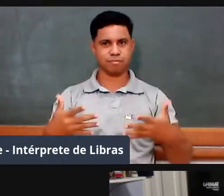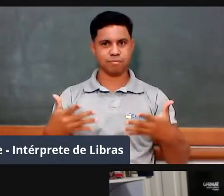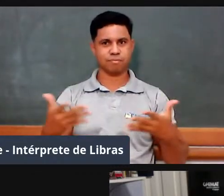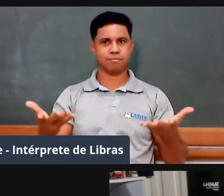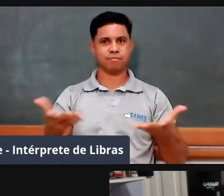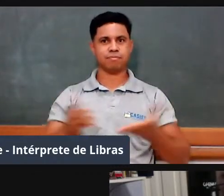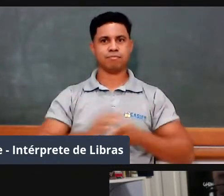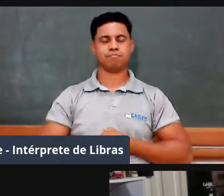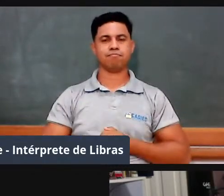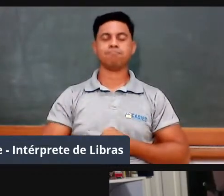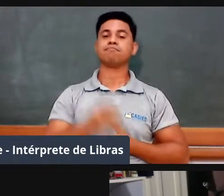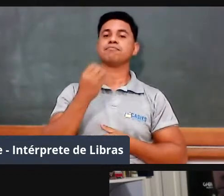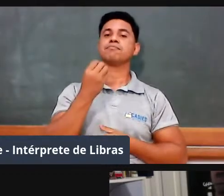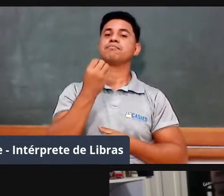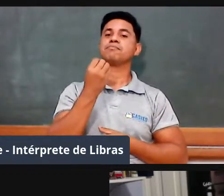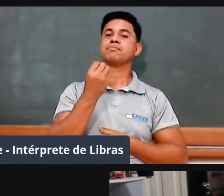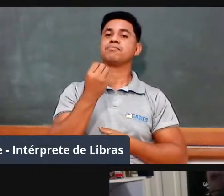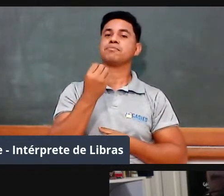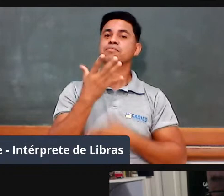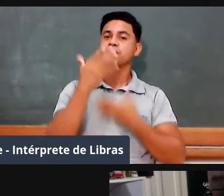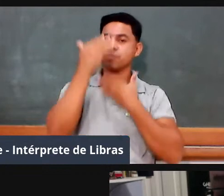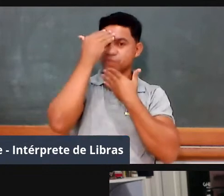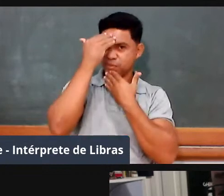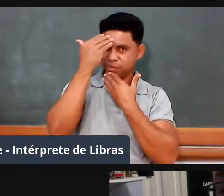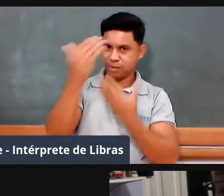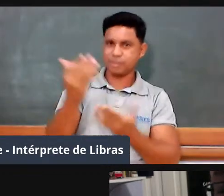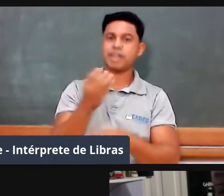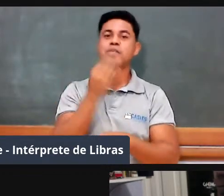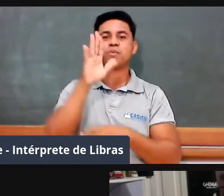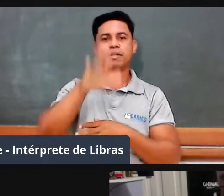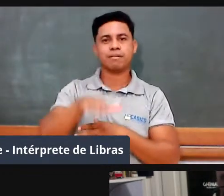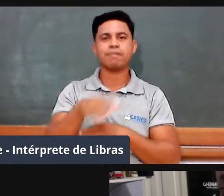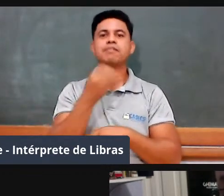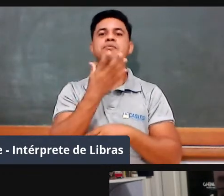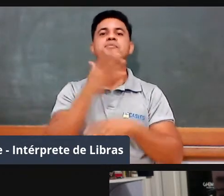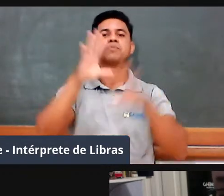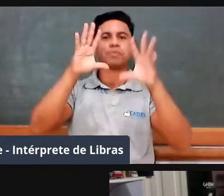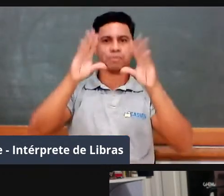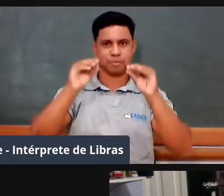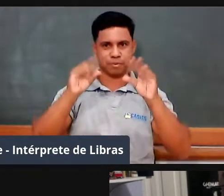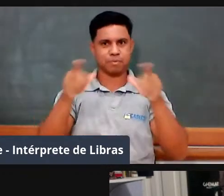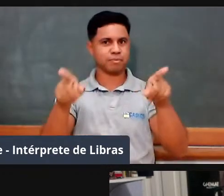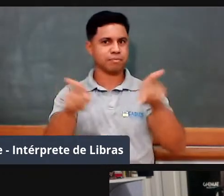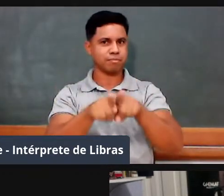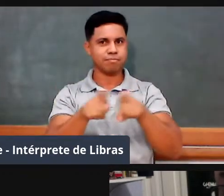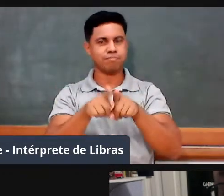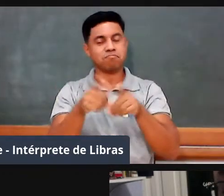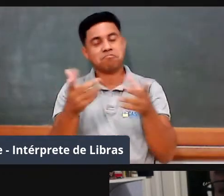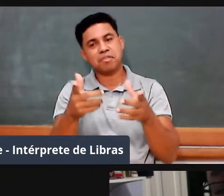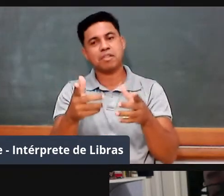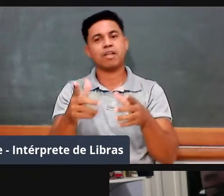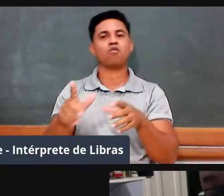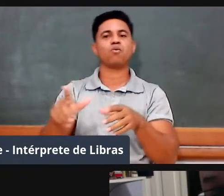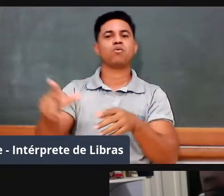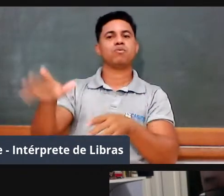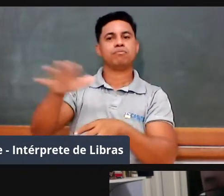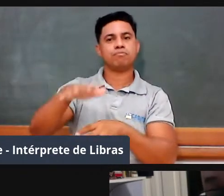Muito obrigado, muito boa tarde, boa noite, para aqueles que estão em lugares que já é noite.